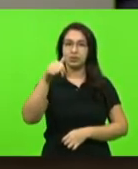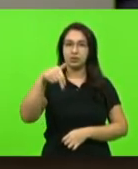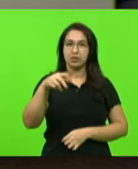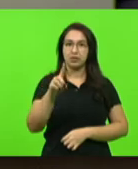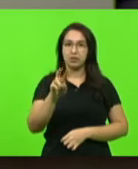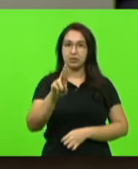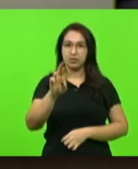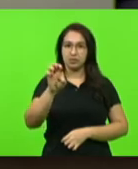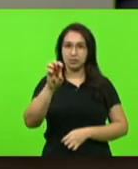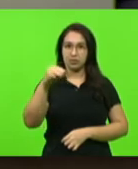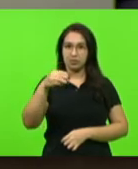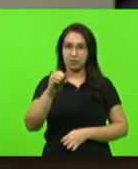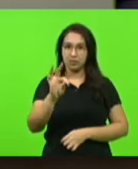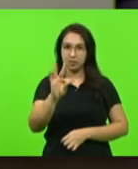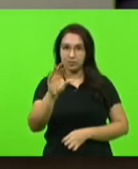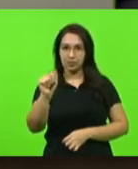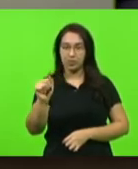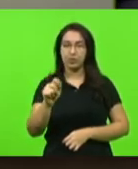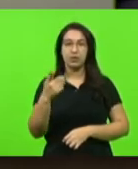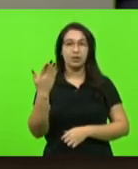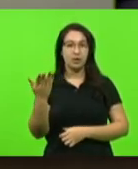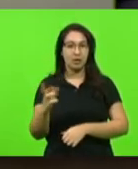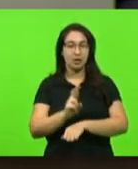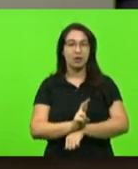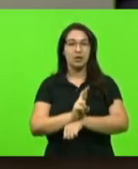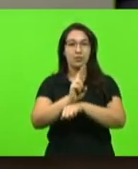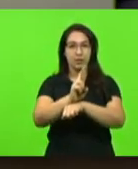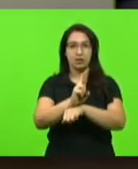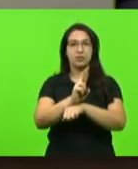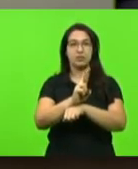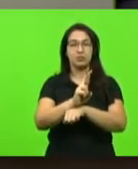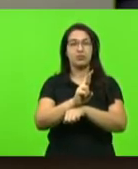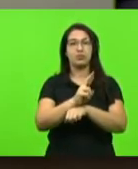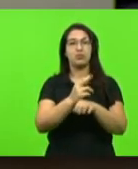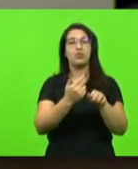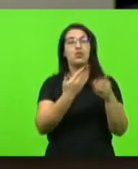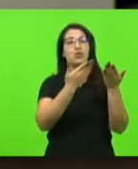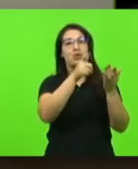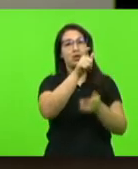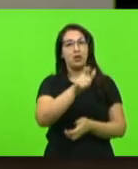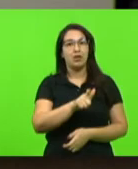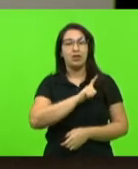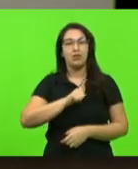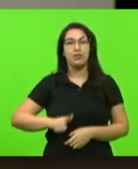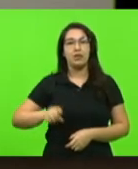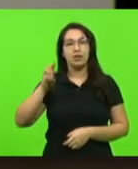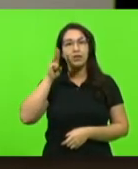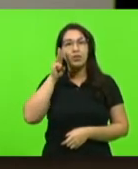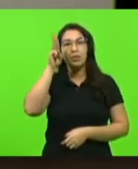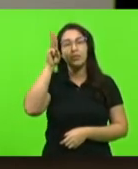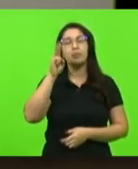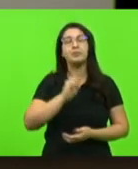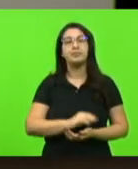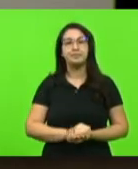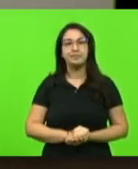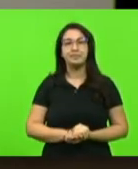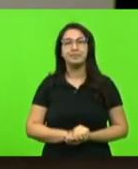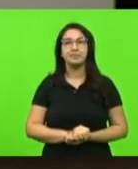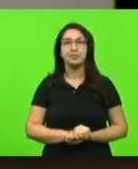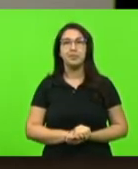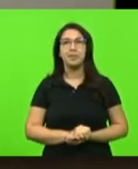Ribeiro. Neste ato, representando o excelentíssimo governador do Estado de Santa Catarina, Carlos Moisés da Silva.